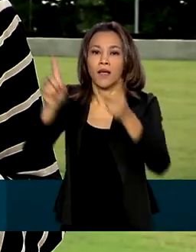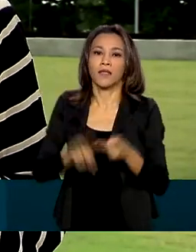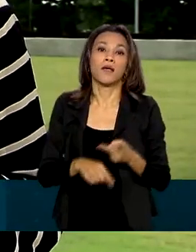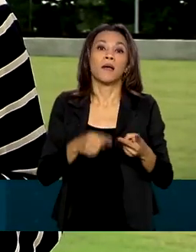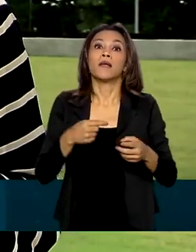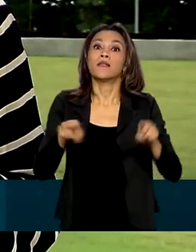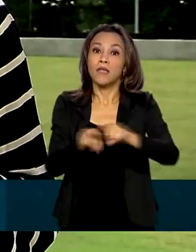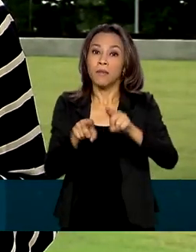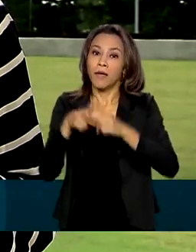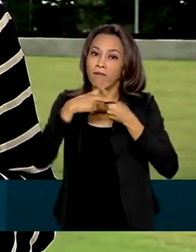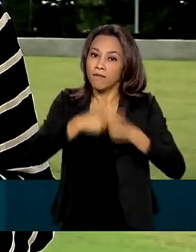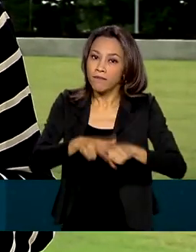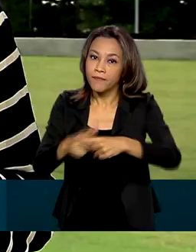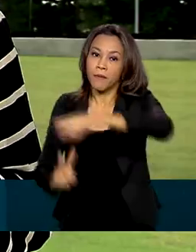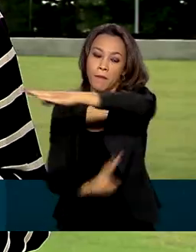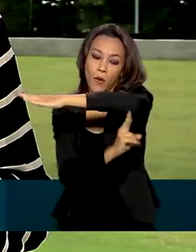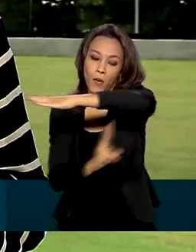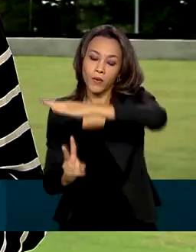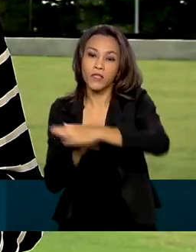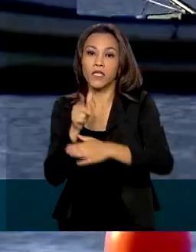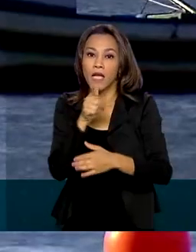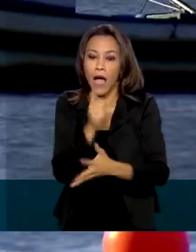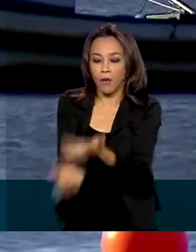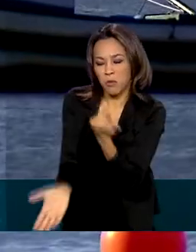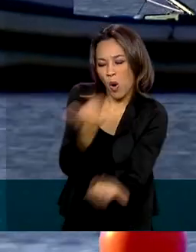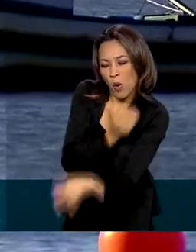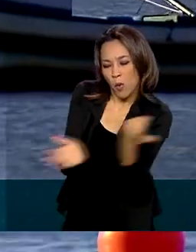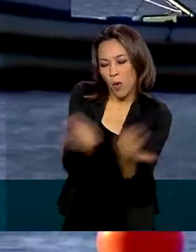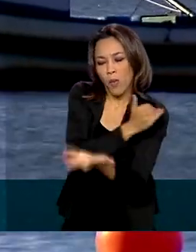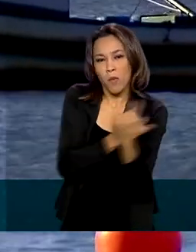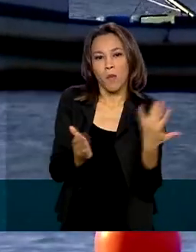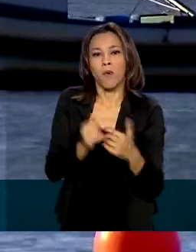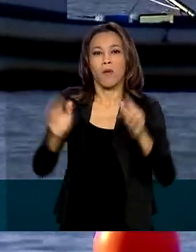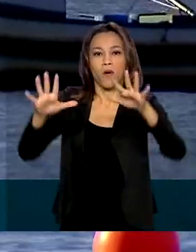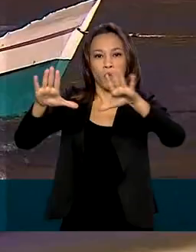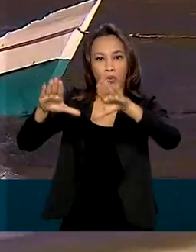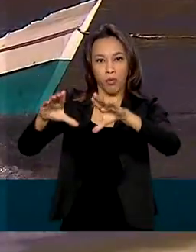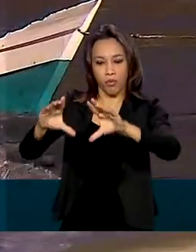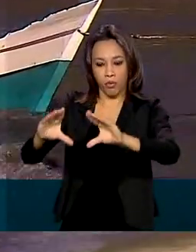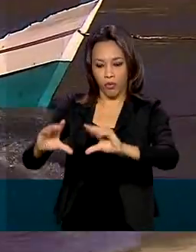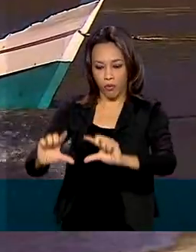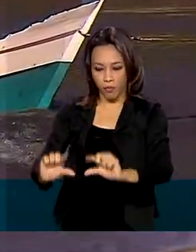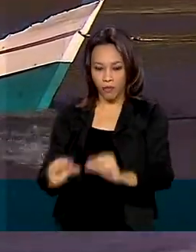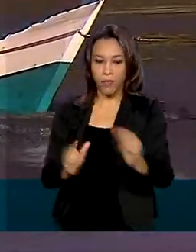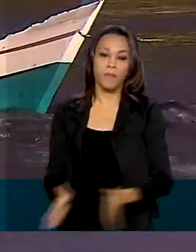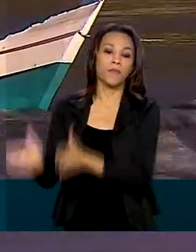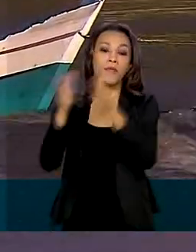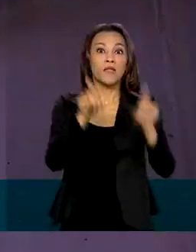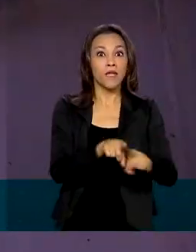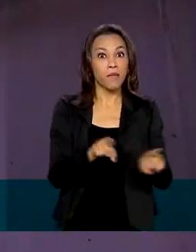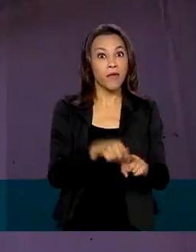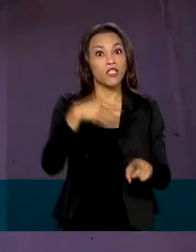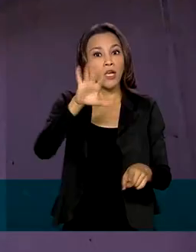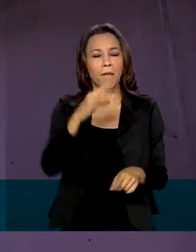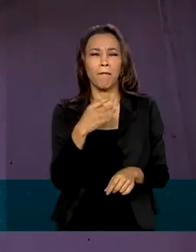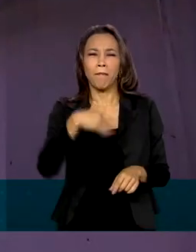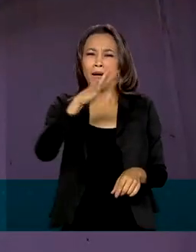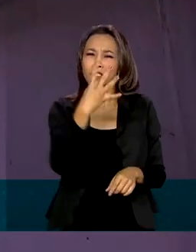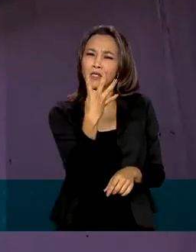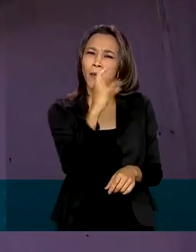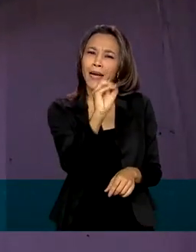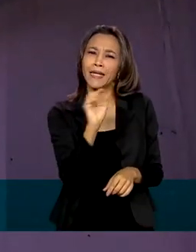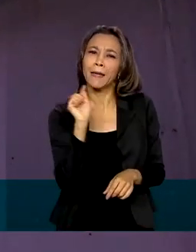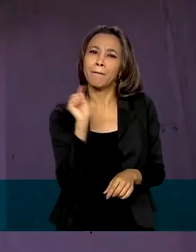pontes e drenagem de águas pluviais. No total, foram emitidos mais de 40 mil alertas sobre possíveis